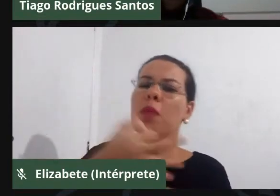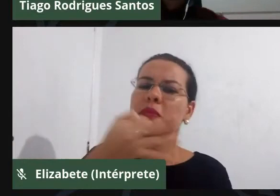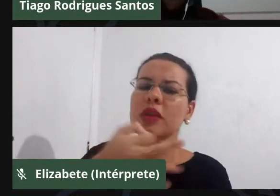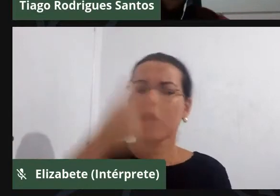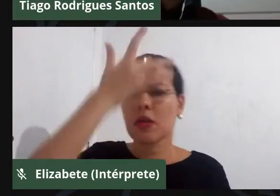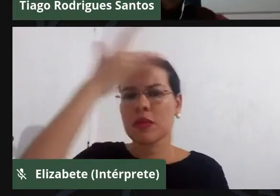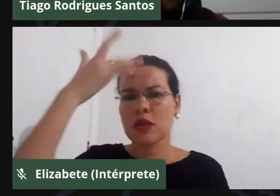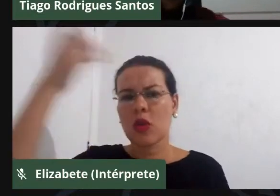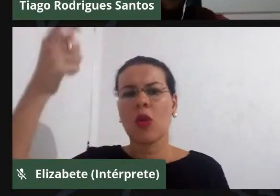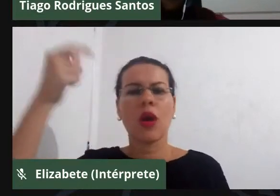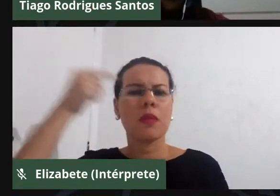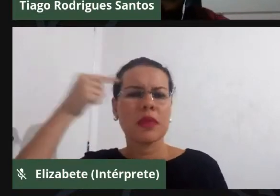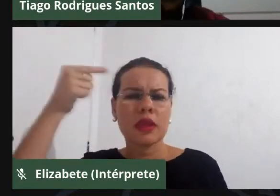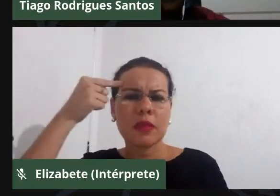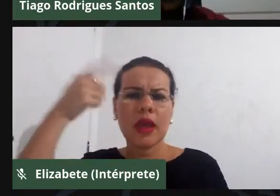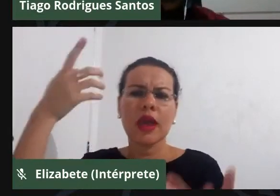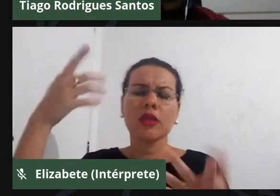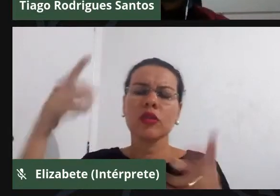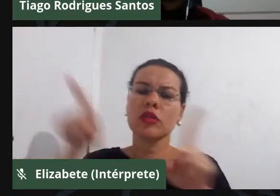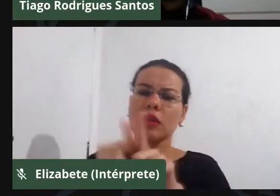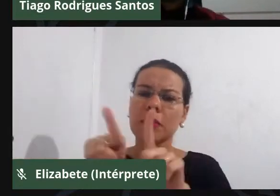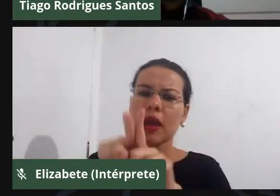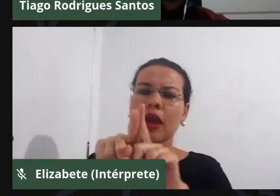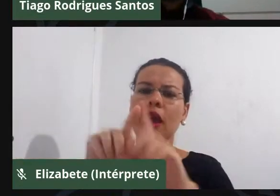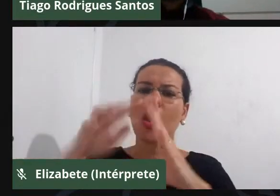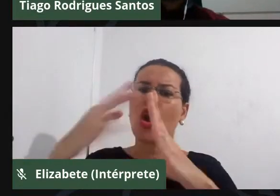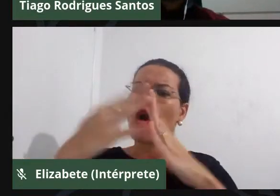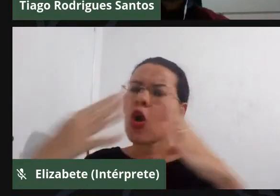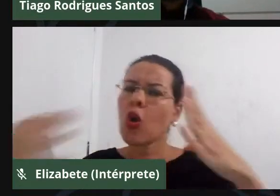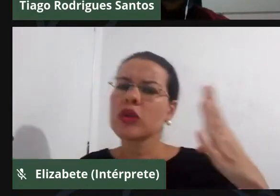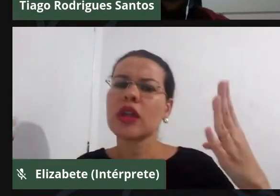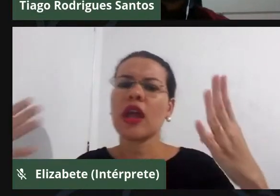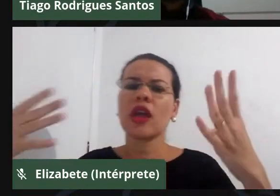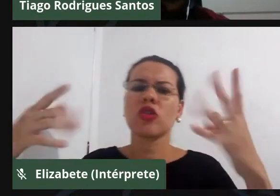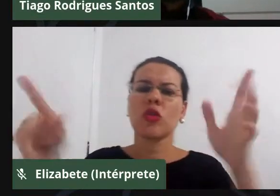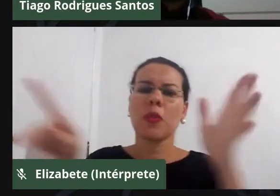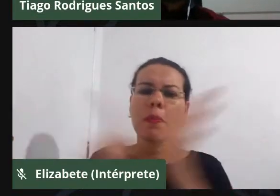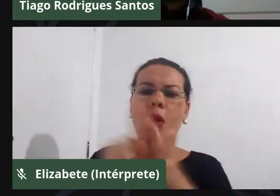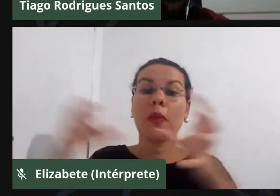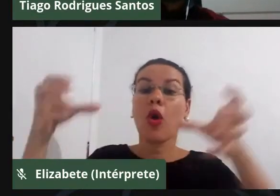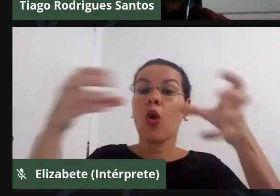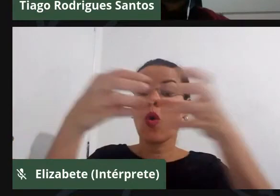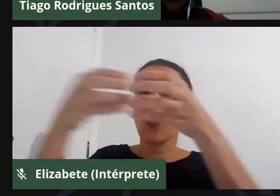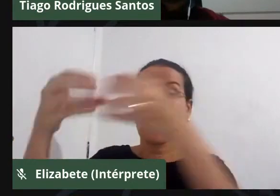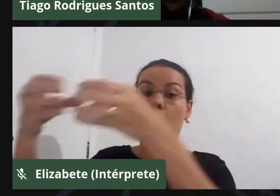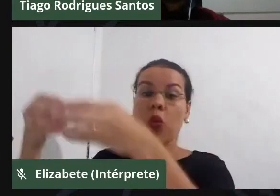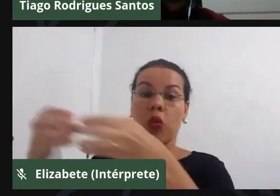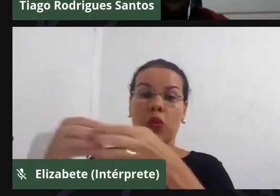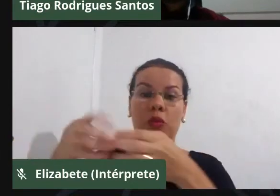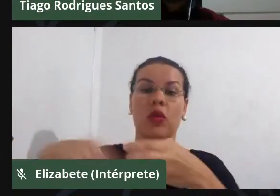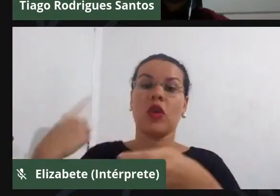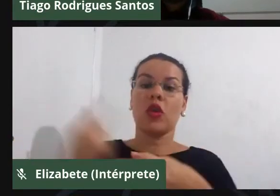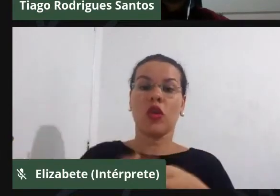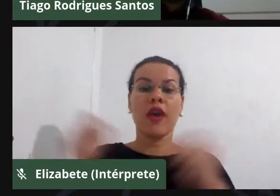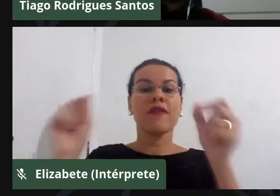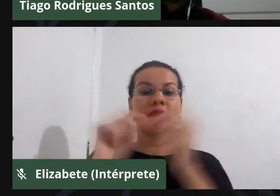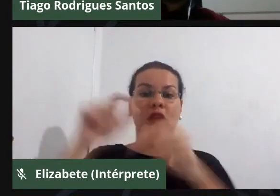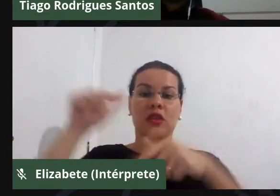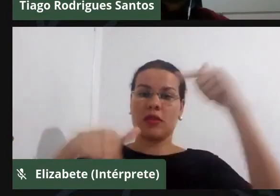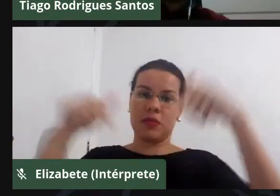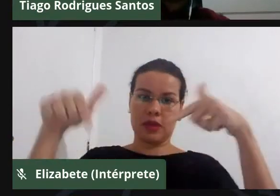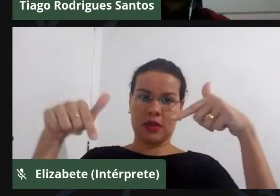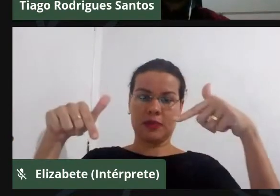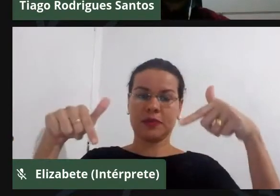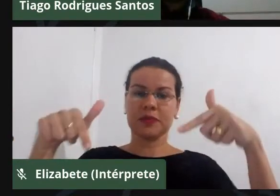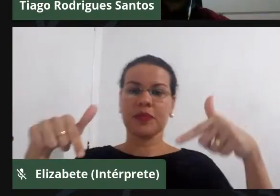contexto das comunidades e que a gente realiza o trabalho. E o meu trabalho não foi diferente, né?